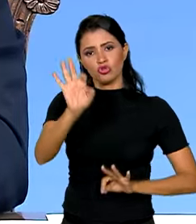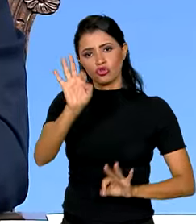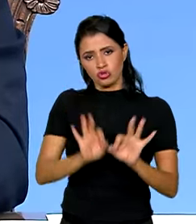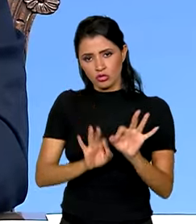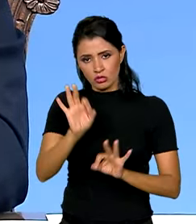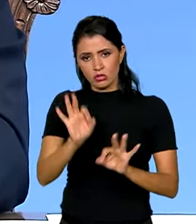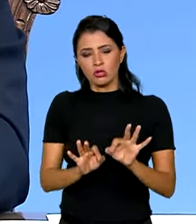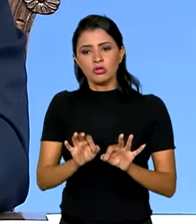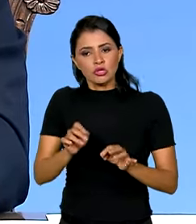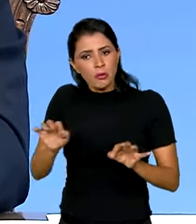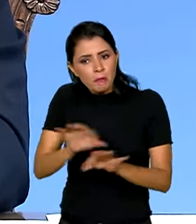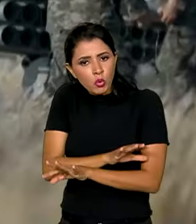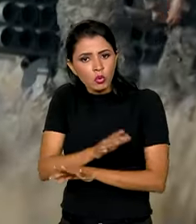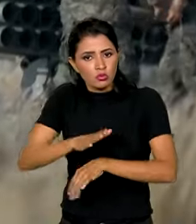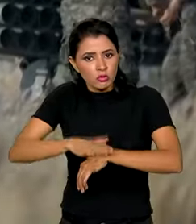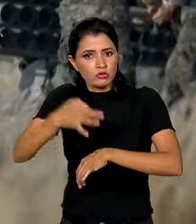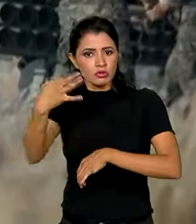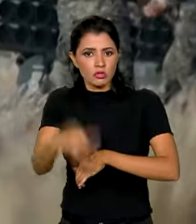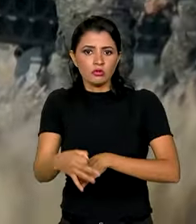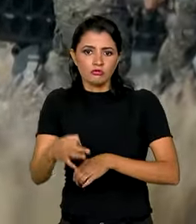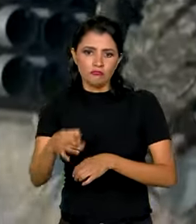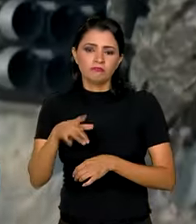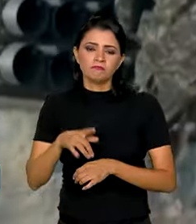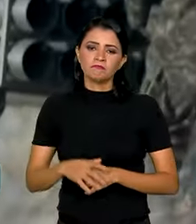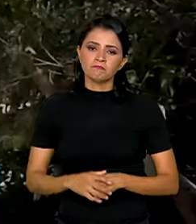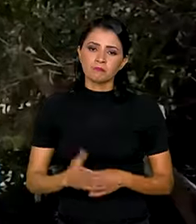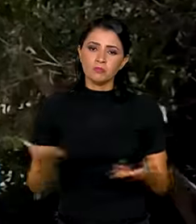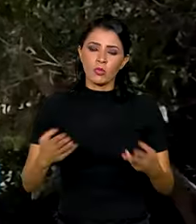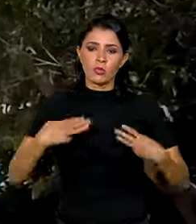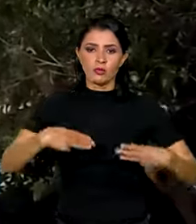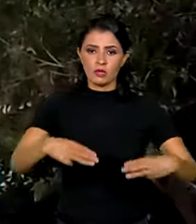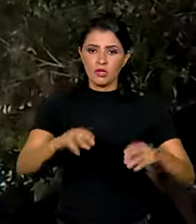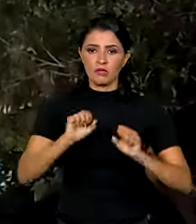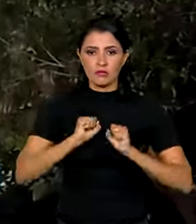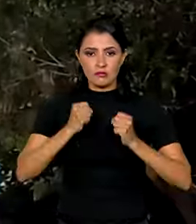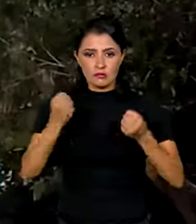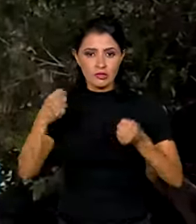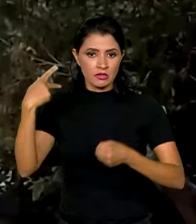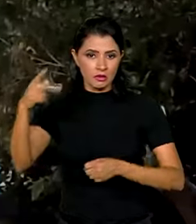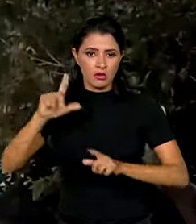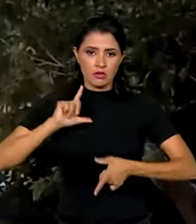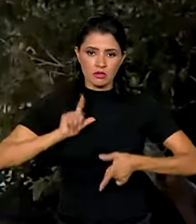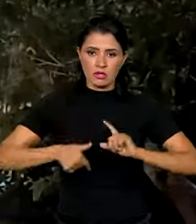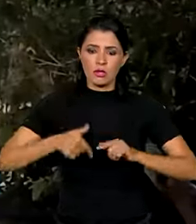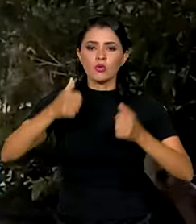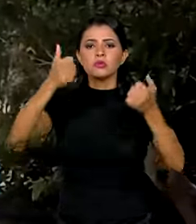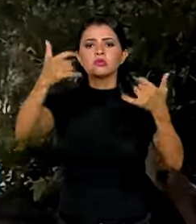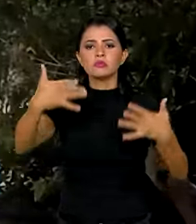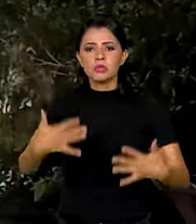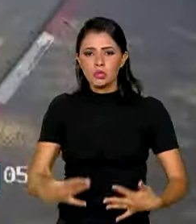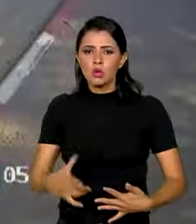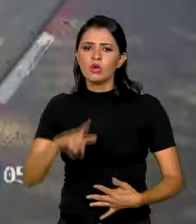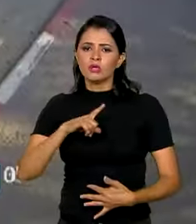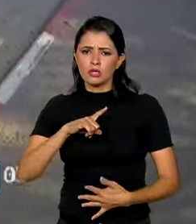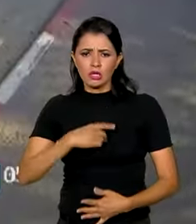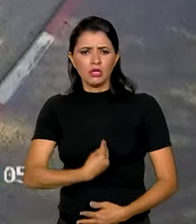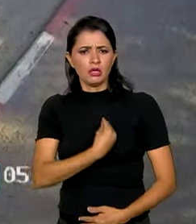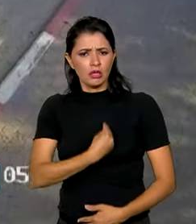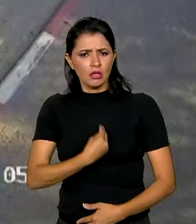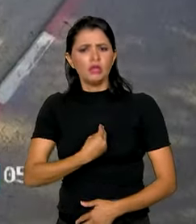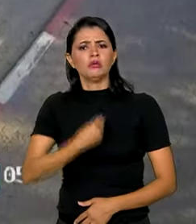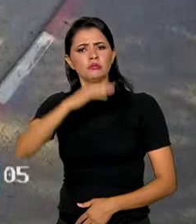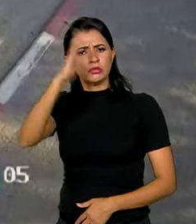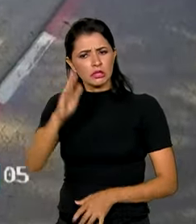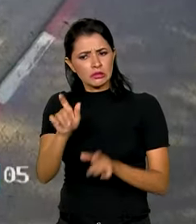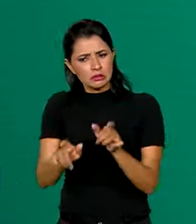para ser executado quando o momento surgir. Hoje, o Ministério da Defesa de Israel disse que há brasileiros entre os